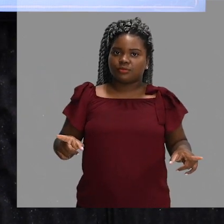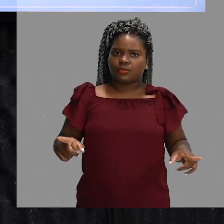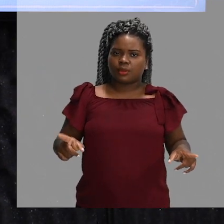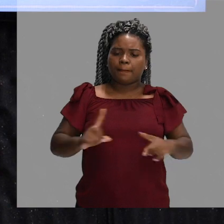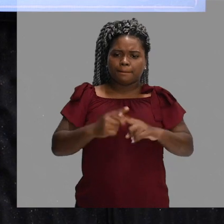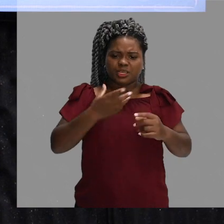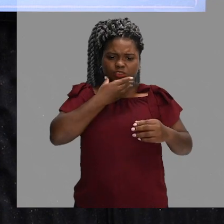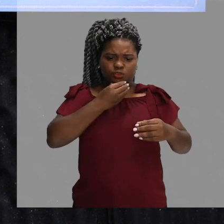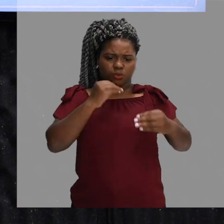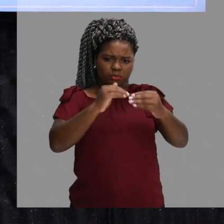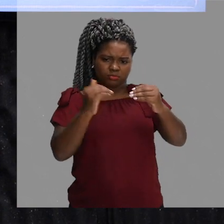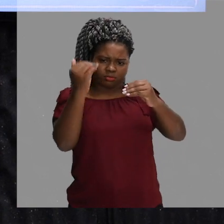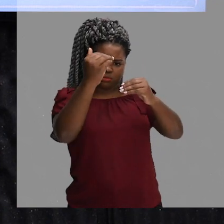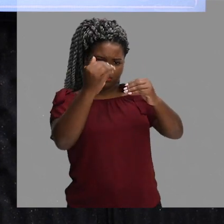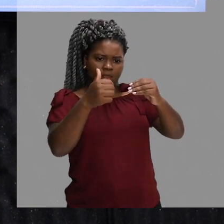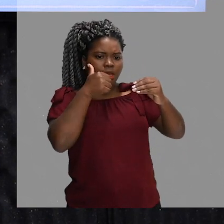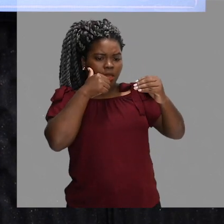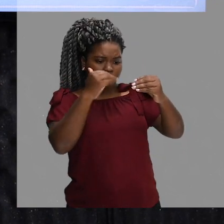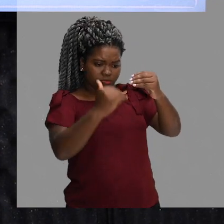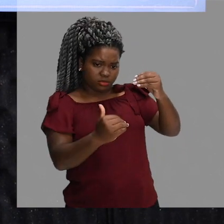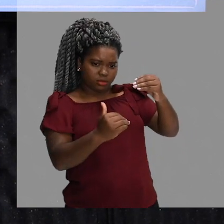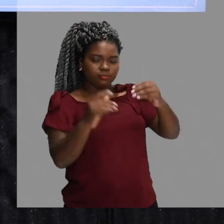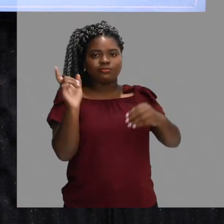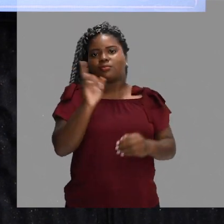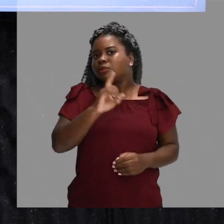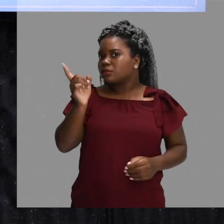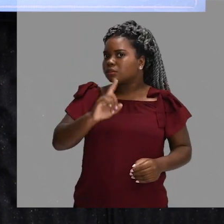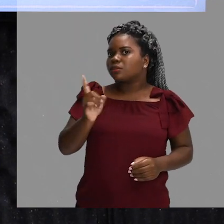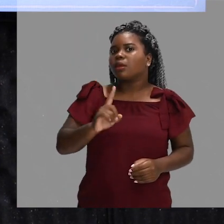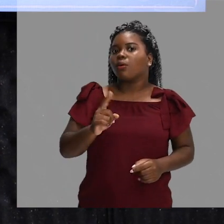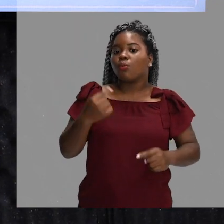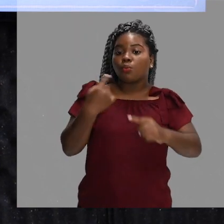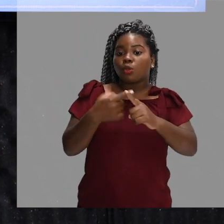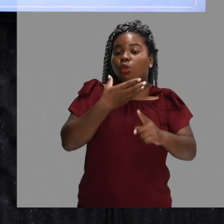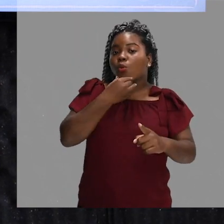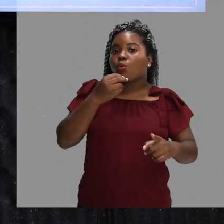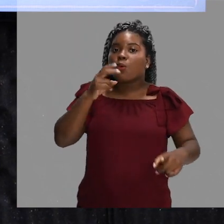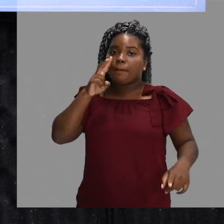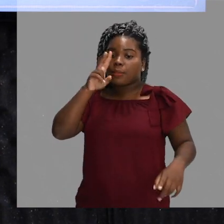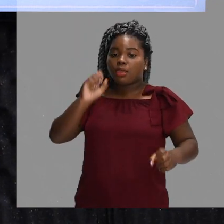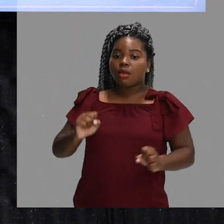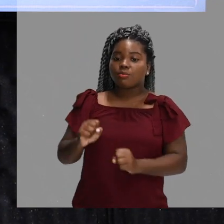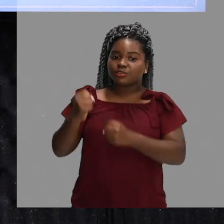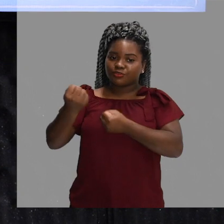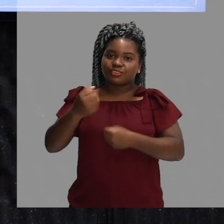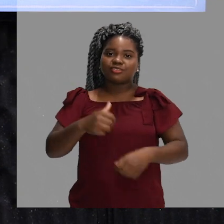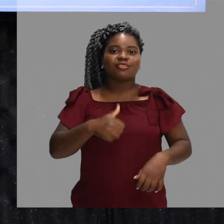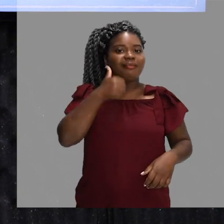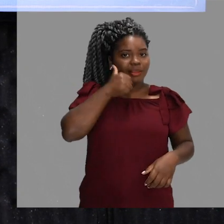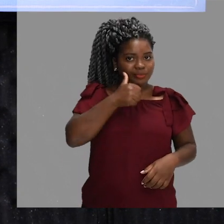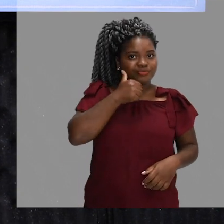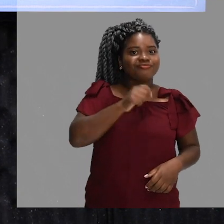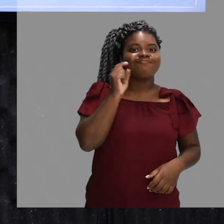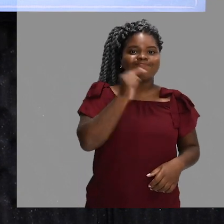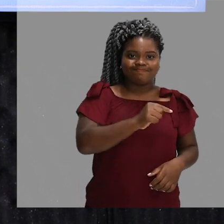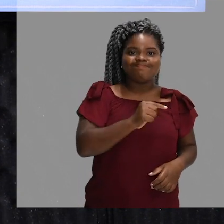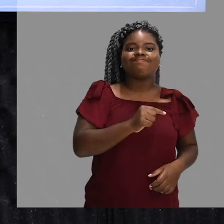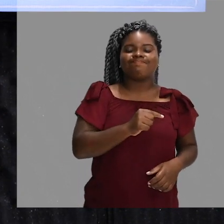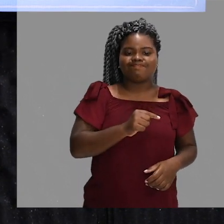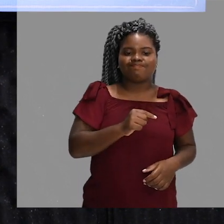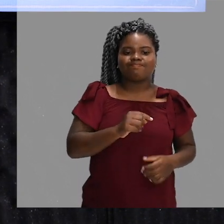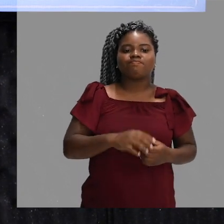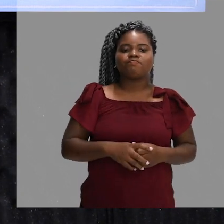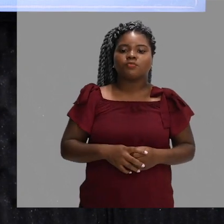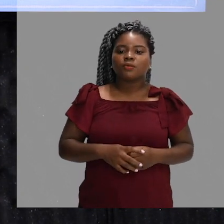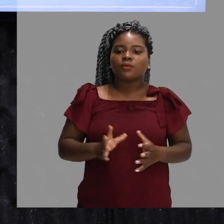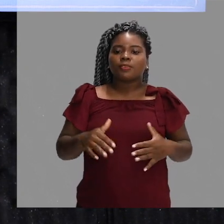acontecem. O homem acaba por ter uma força maior do que a mulher. Então, a rede do homem é a 2,43, a rede das mulheres é a 2,24,